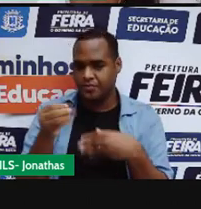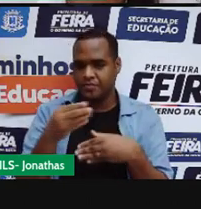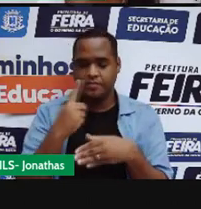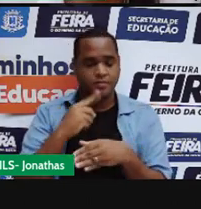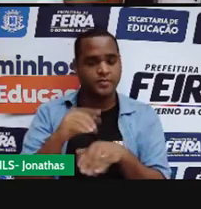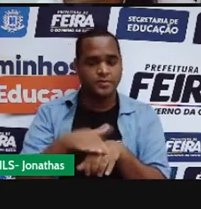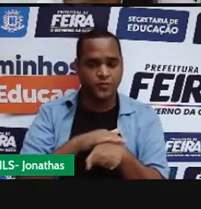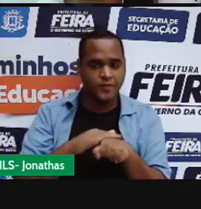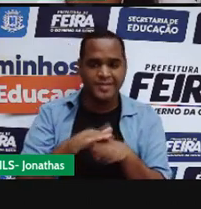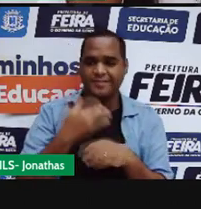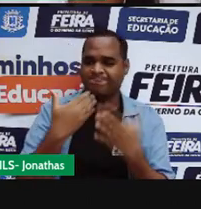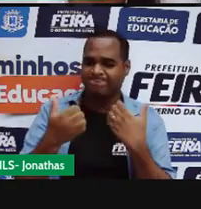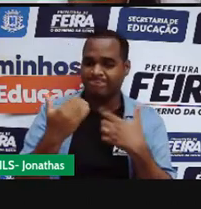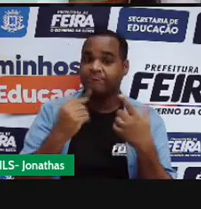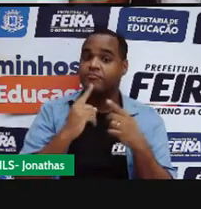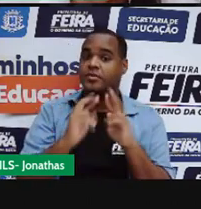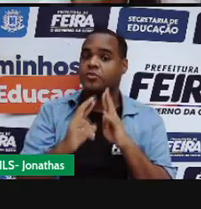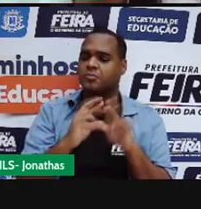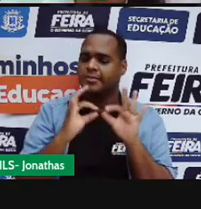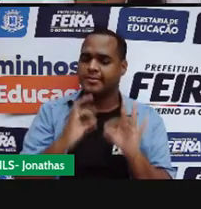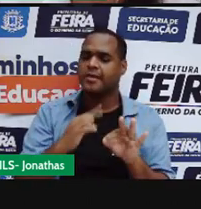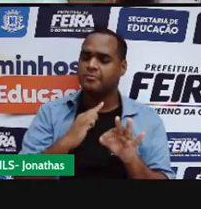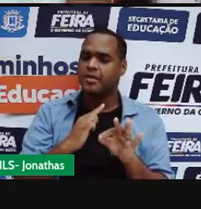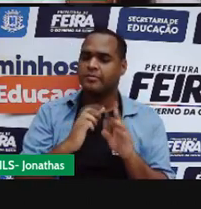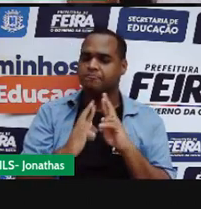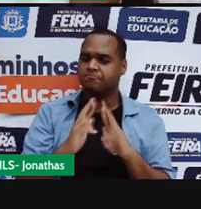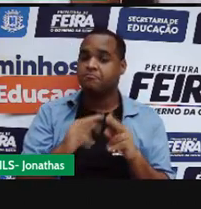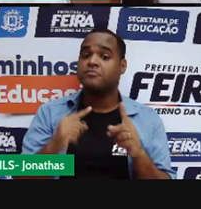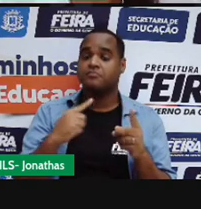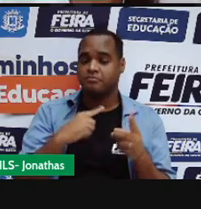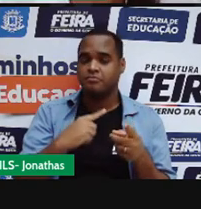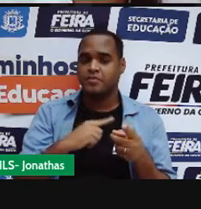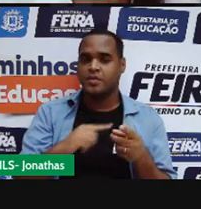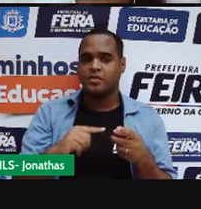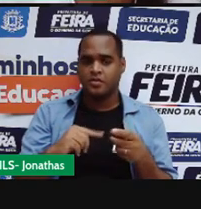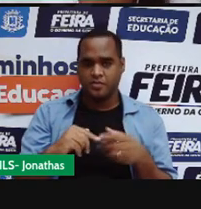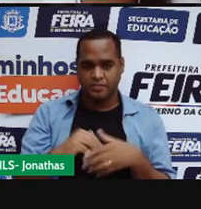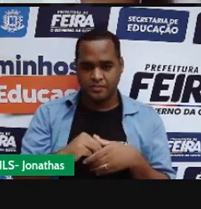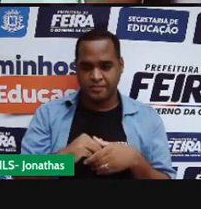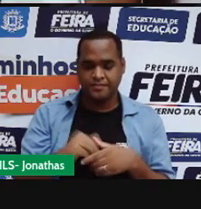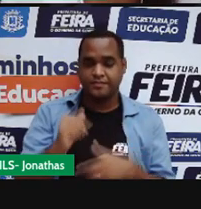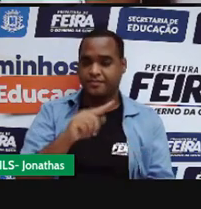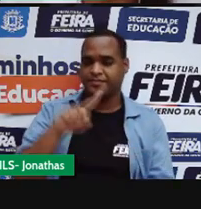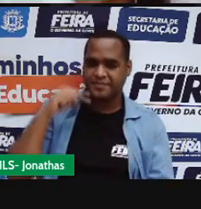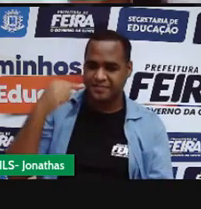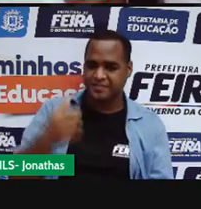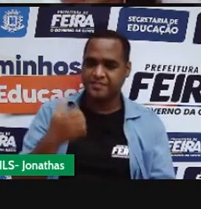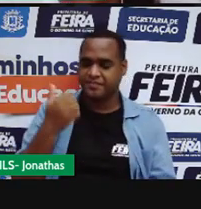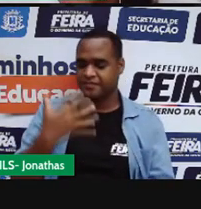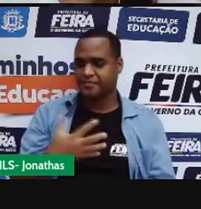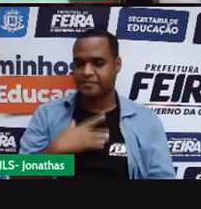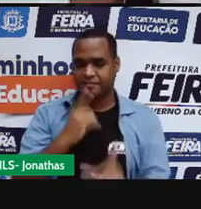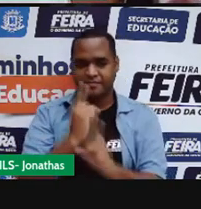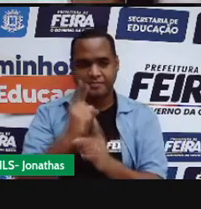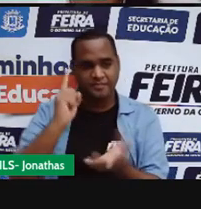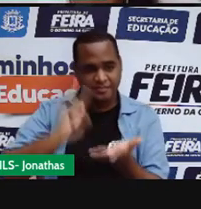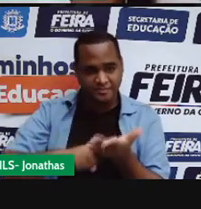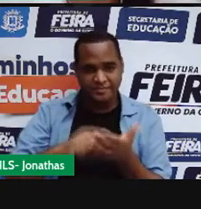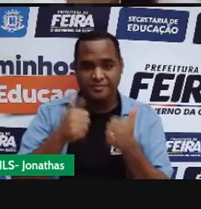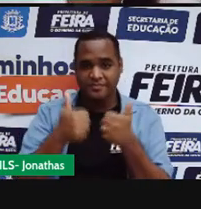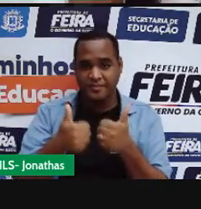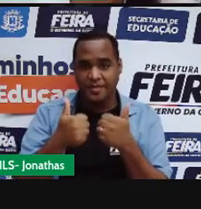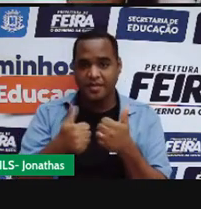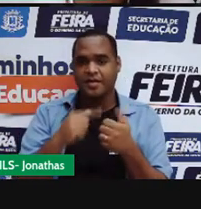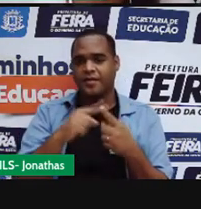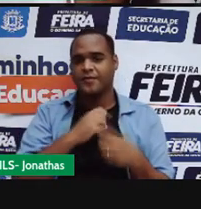colegas, fazer as atividades e corrigi-las, obviamente. E semana que vem a gente tem um encontro marcado aqui. Eu vou ficar aqui